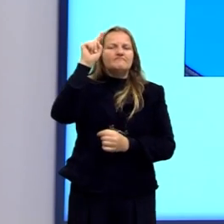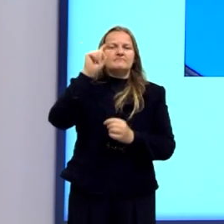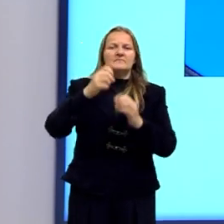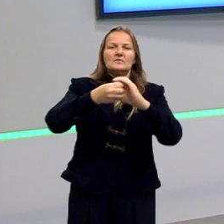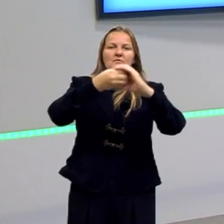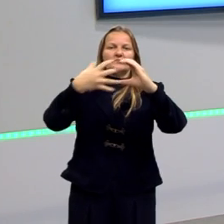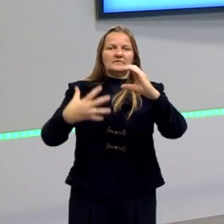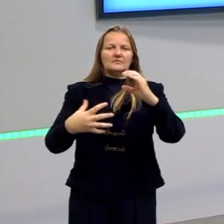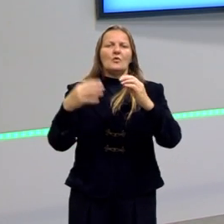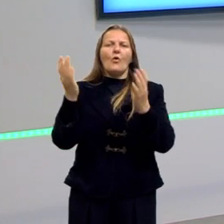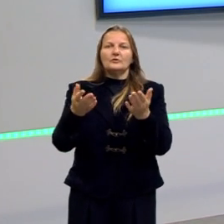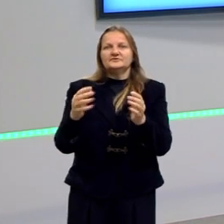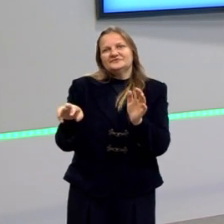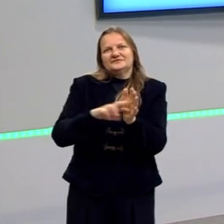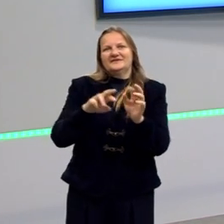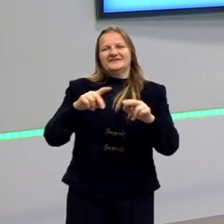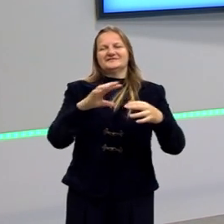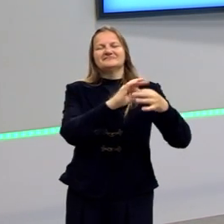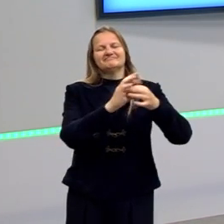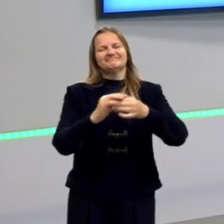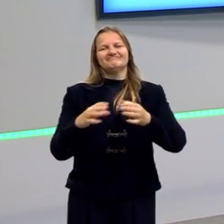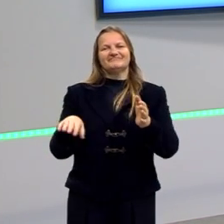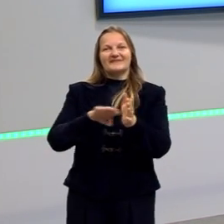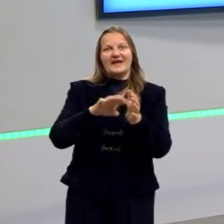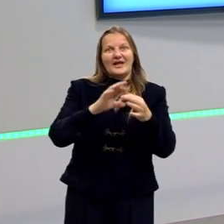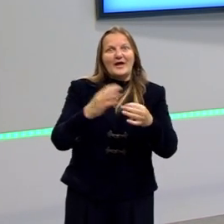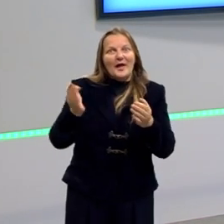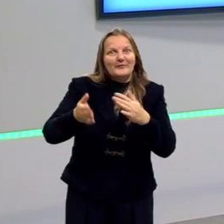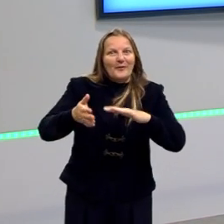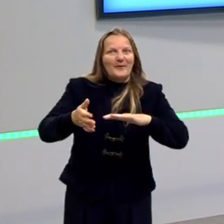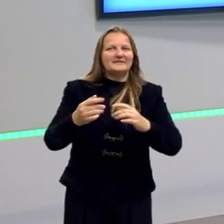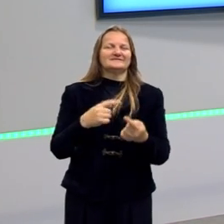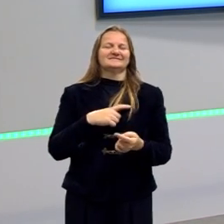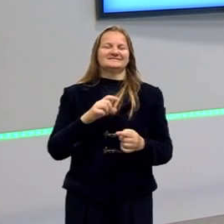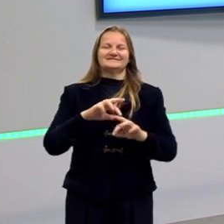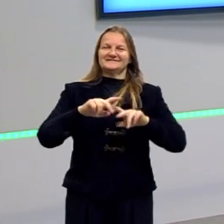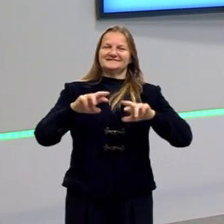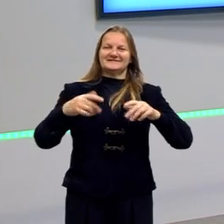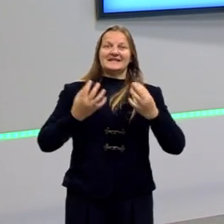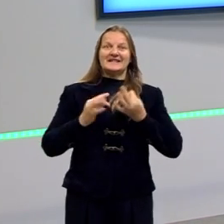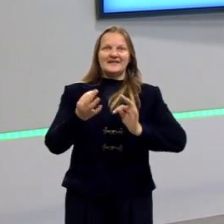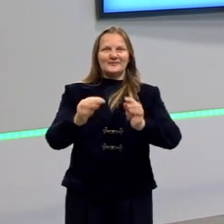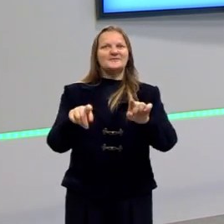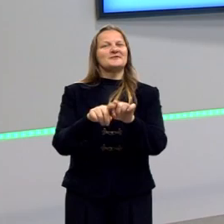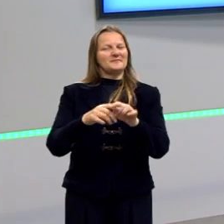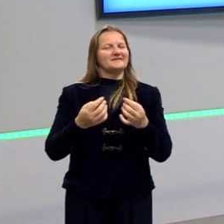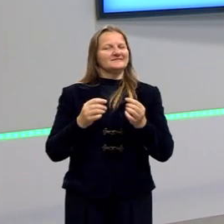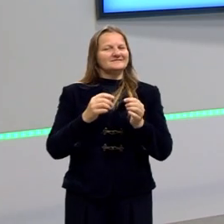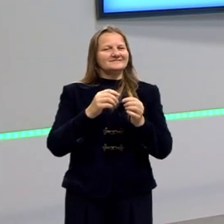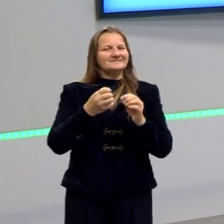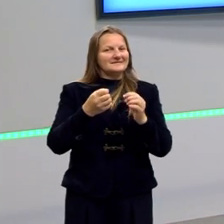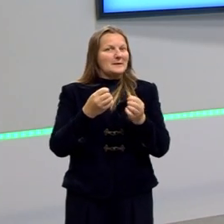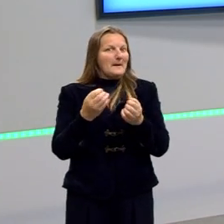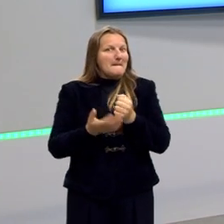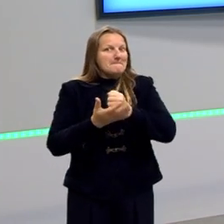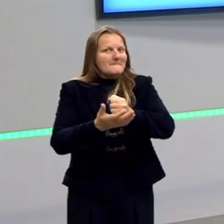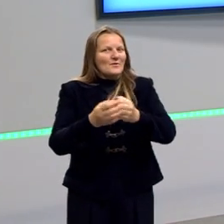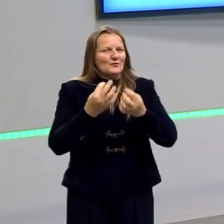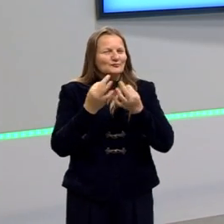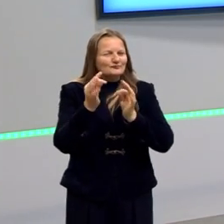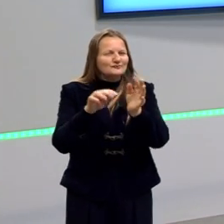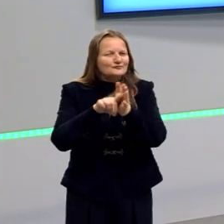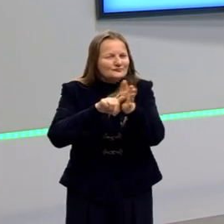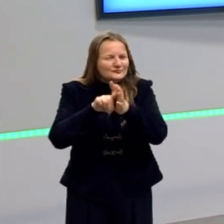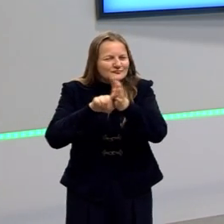muito, uma classificação bem maior, Bem mais avançada também. A tecnologia ajuda bastante. Então,